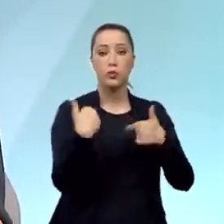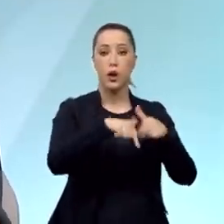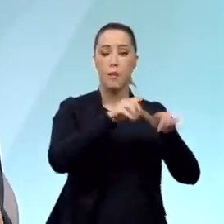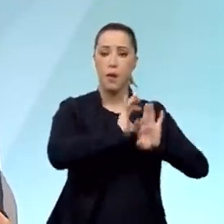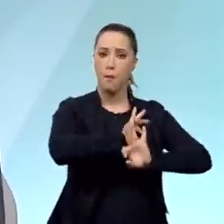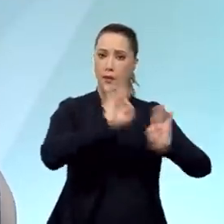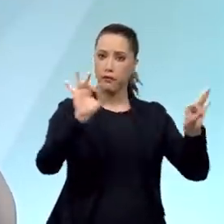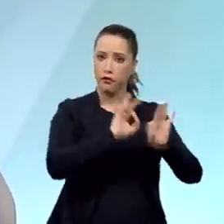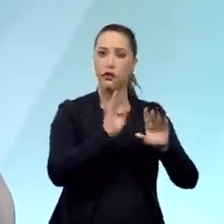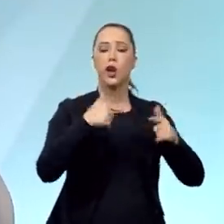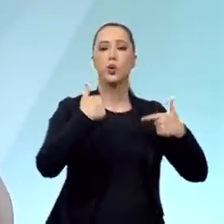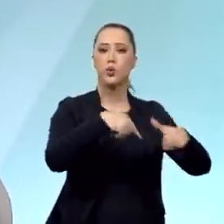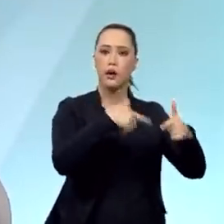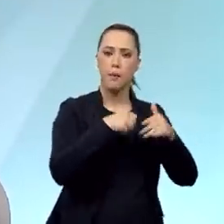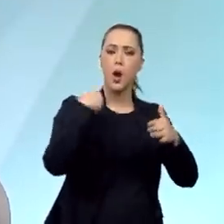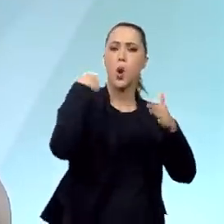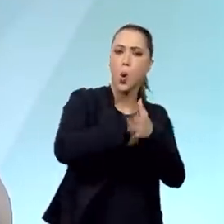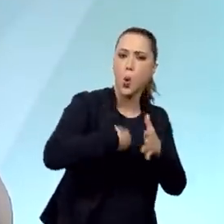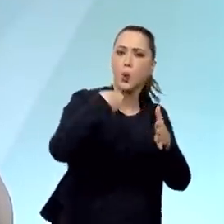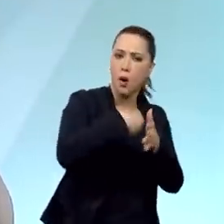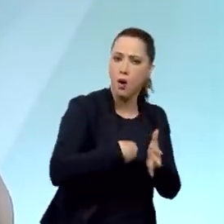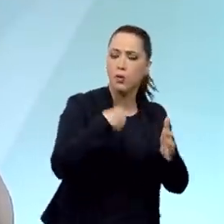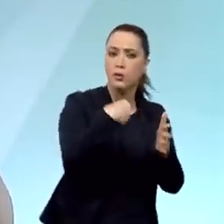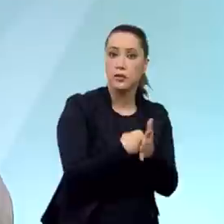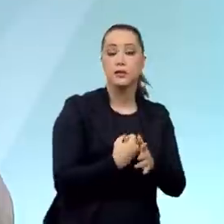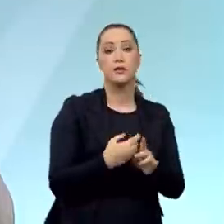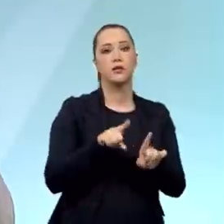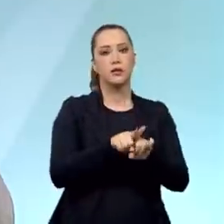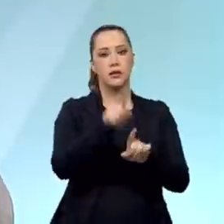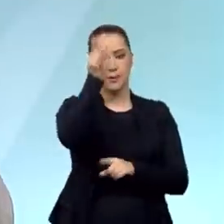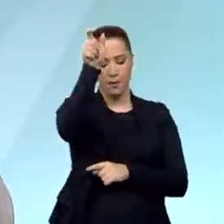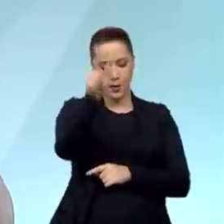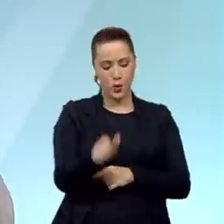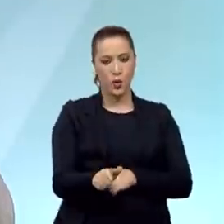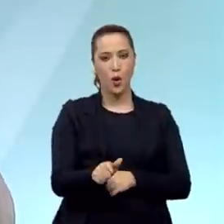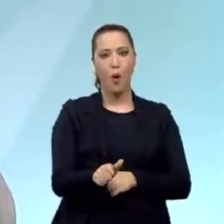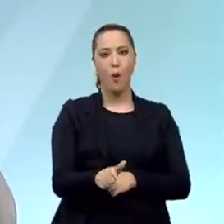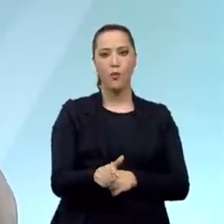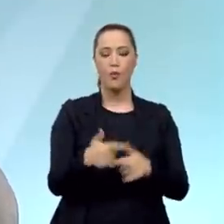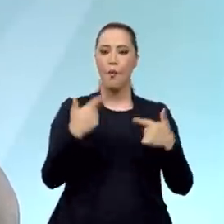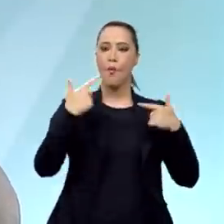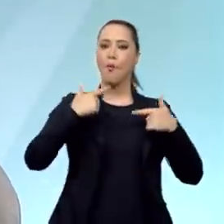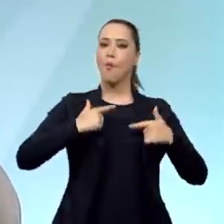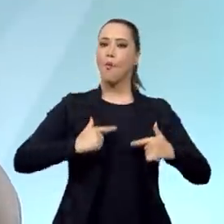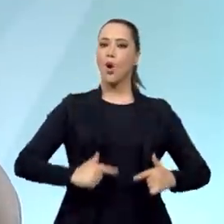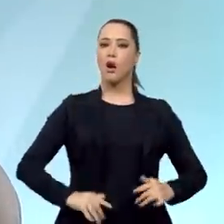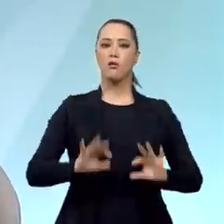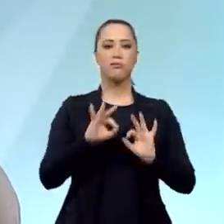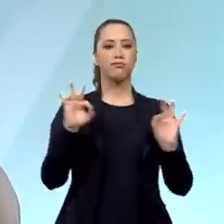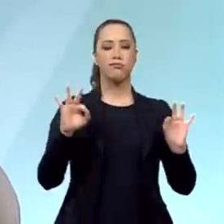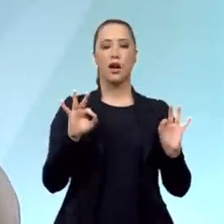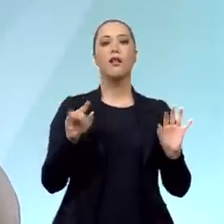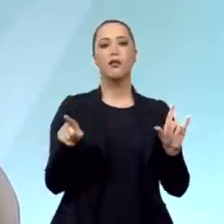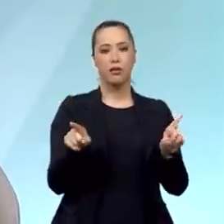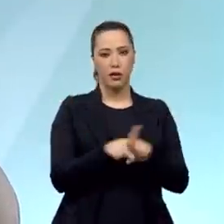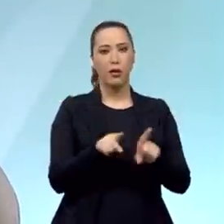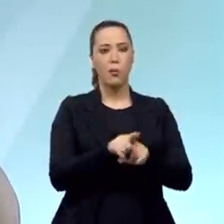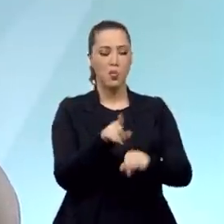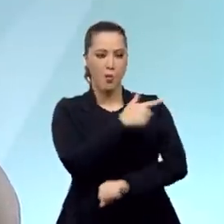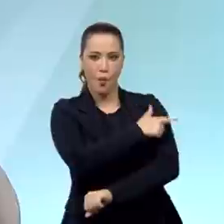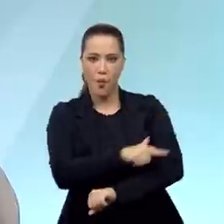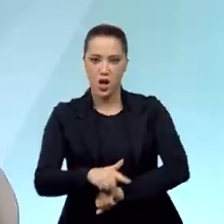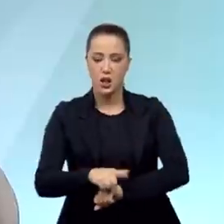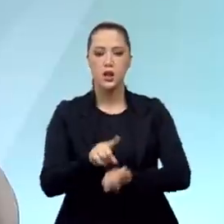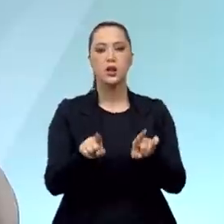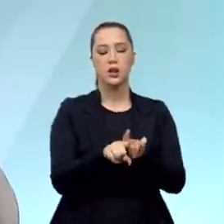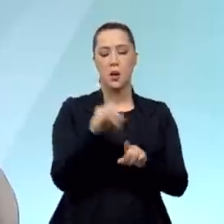muito bem a sua missão no combate, a índole do brasileiro falava muito alto. Eu ouvi de um